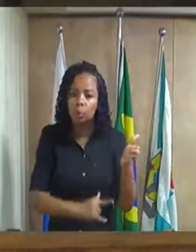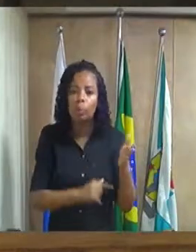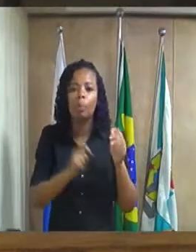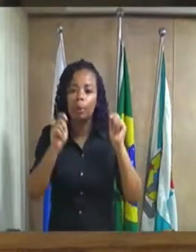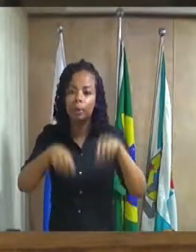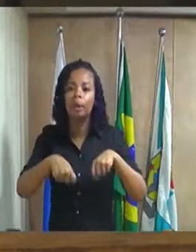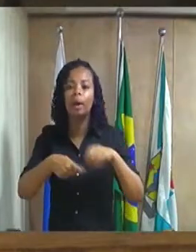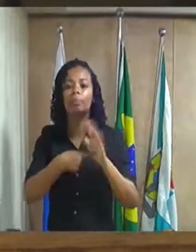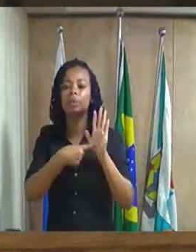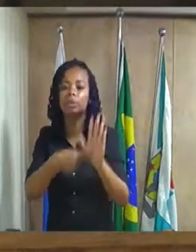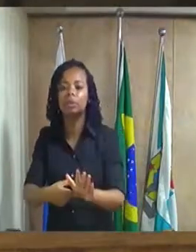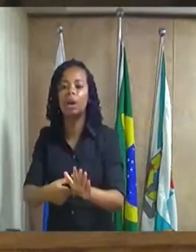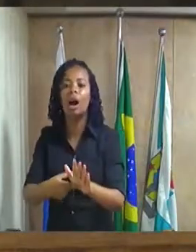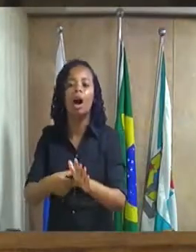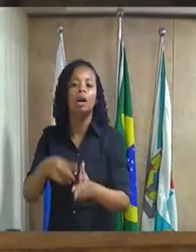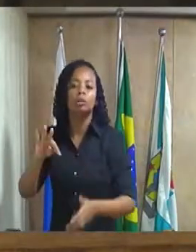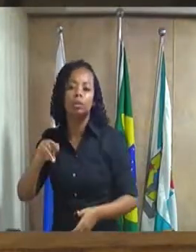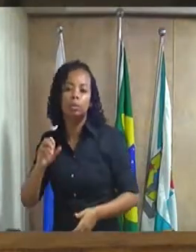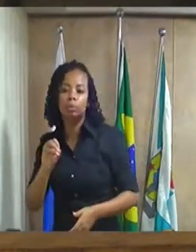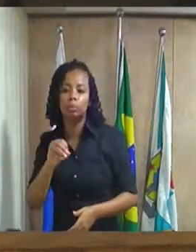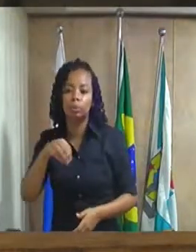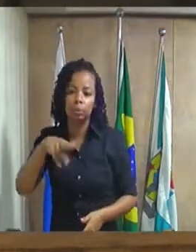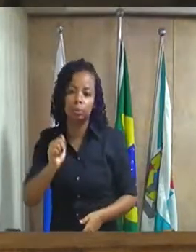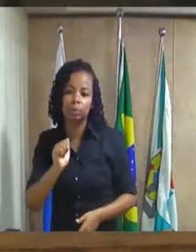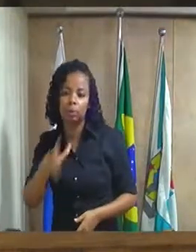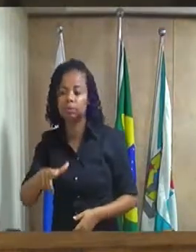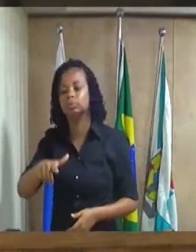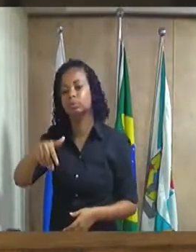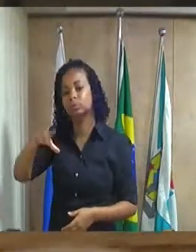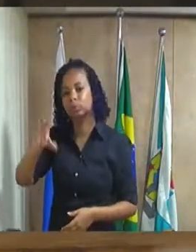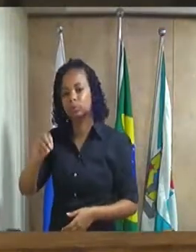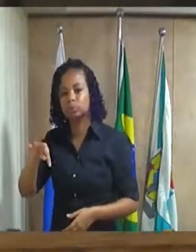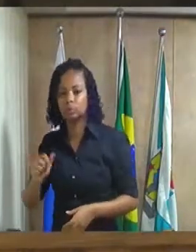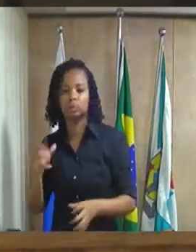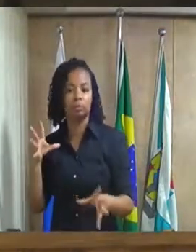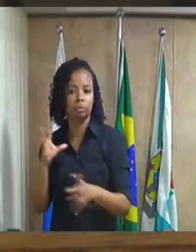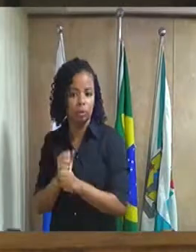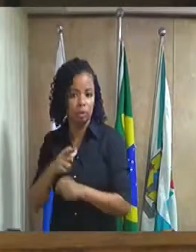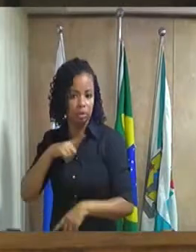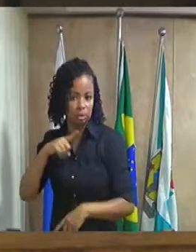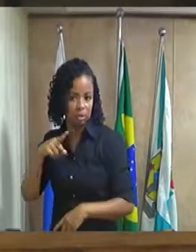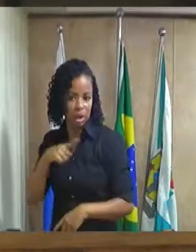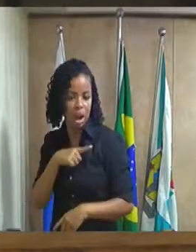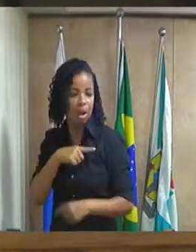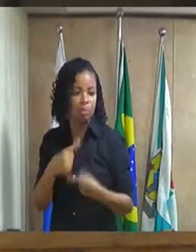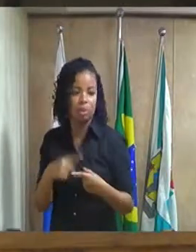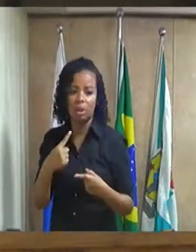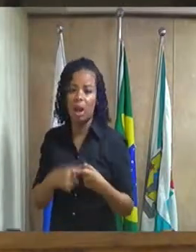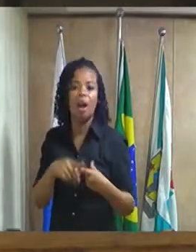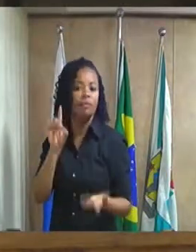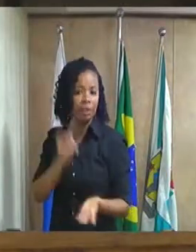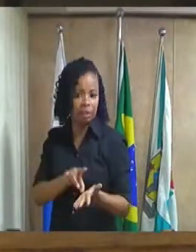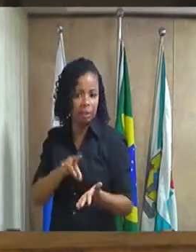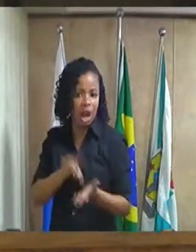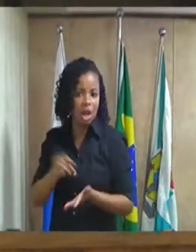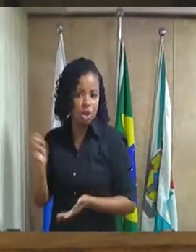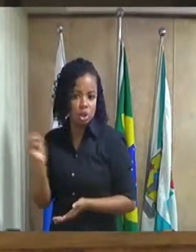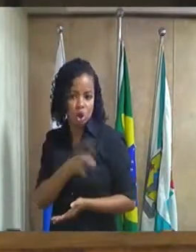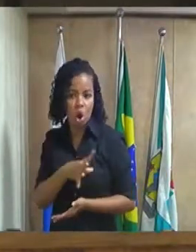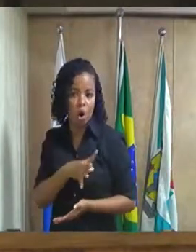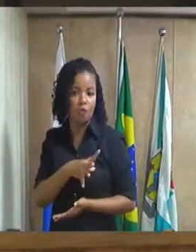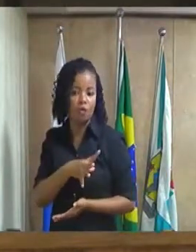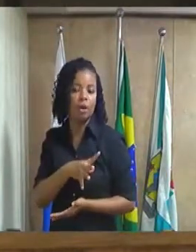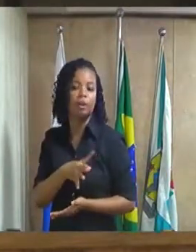apresentar ao tribunal de contas porque na verdade a aquisição de novos fiscais